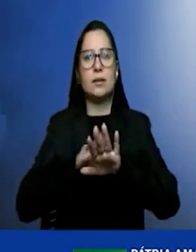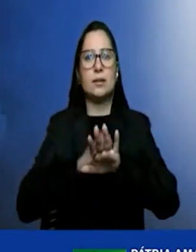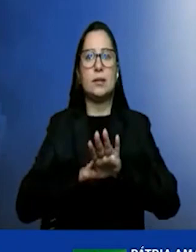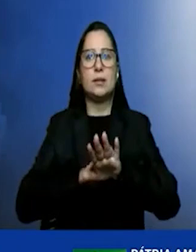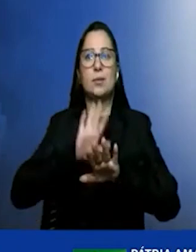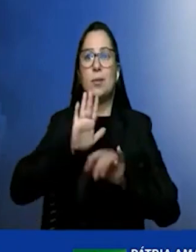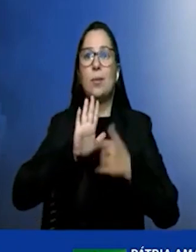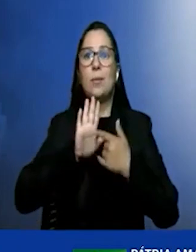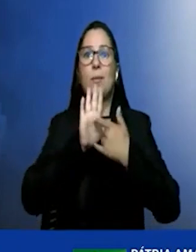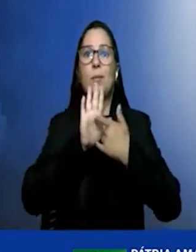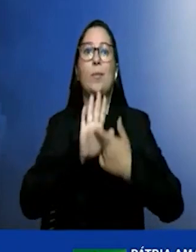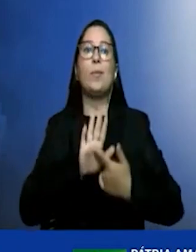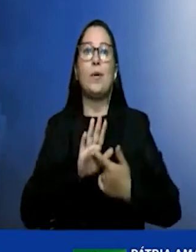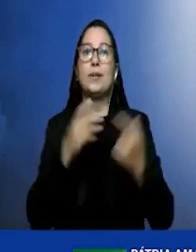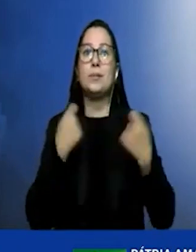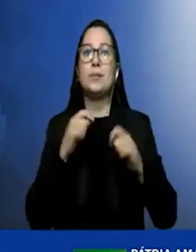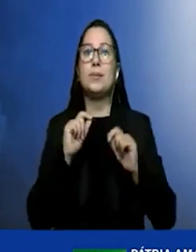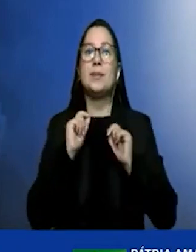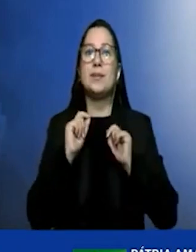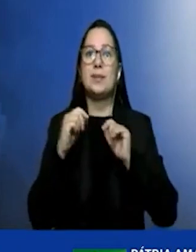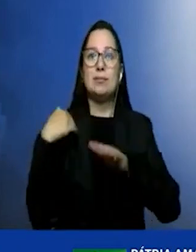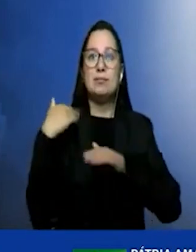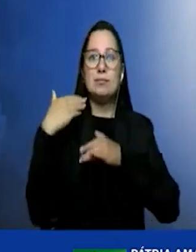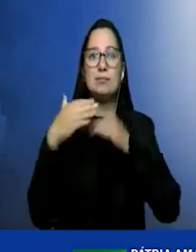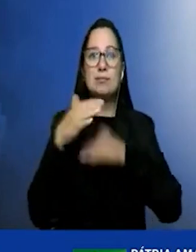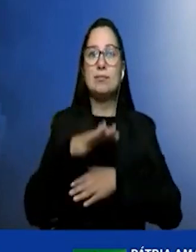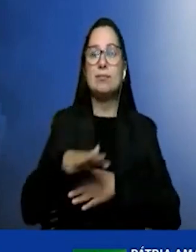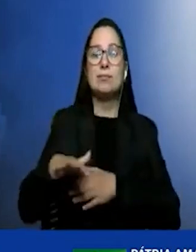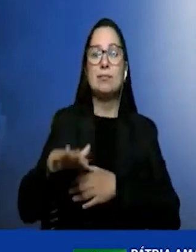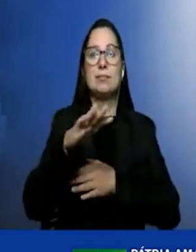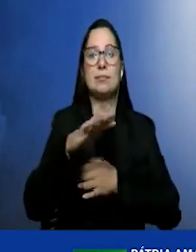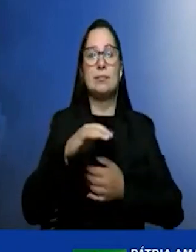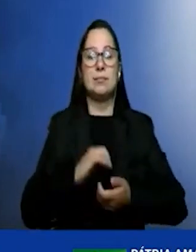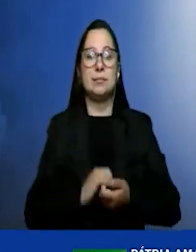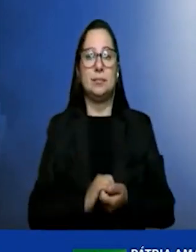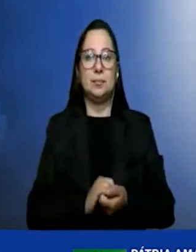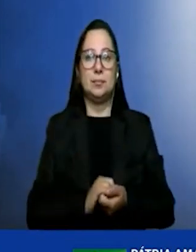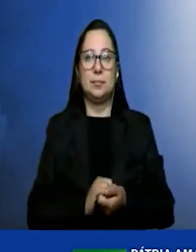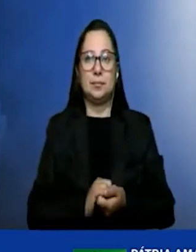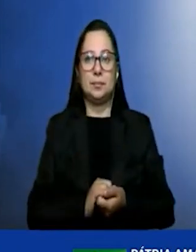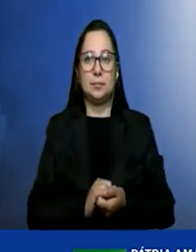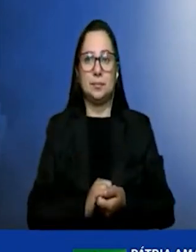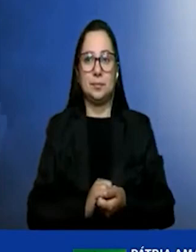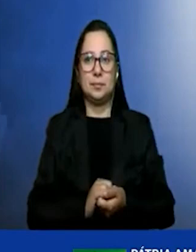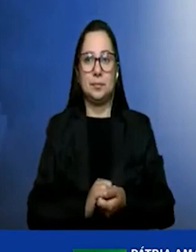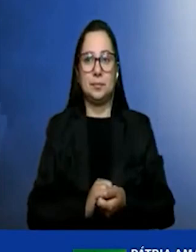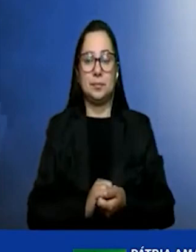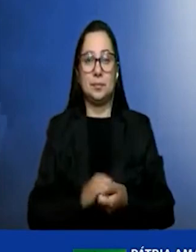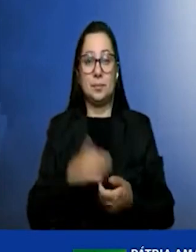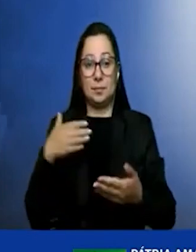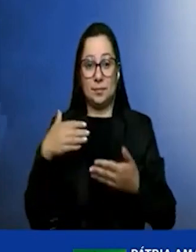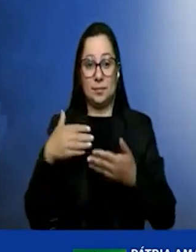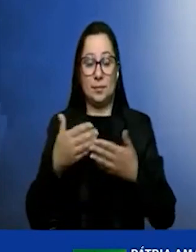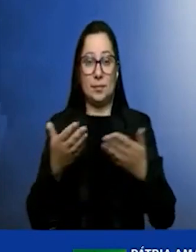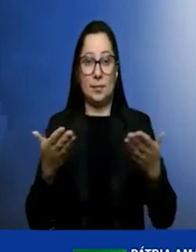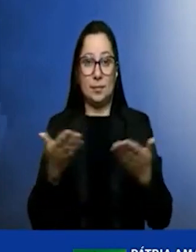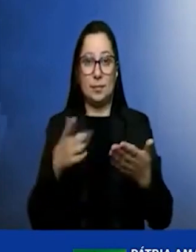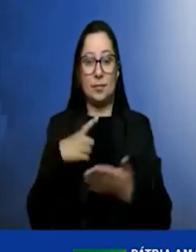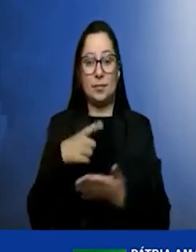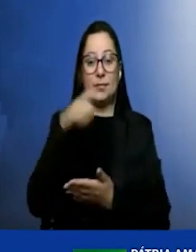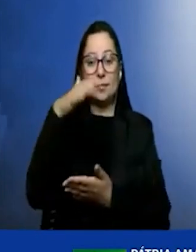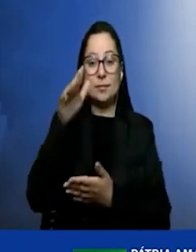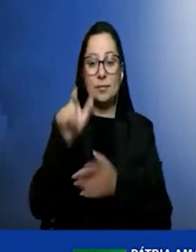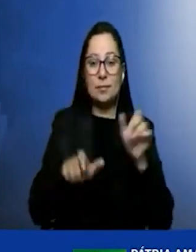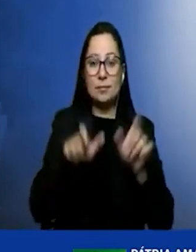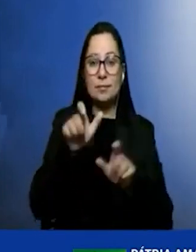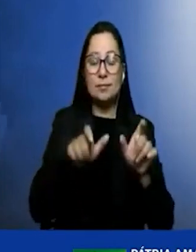sobre o que é preciso para desenvolver mercado. Felizmente, agora a gente tem muito mais gente se importando com essa agenda, o que faz com que as